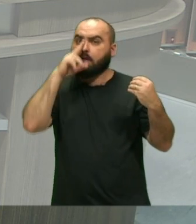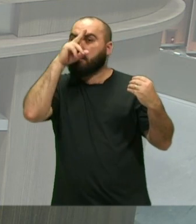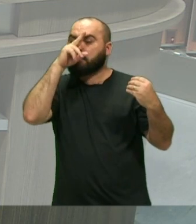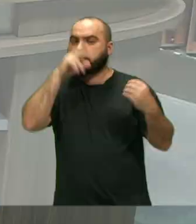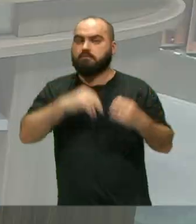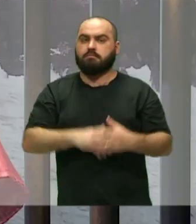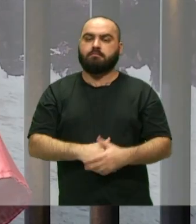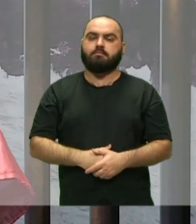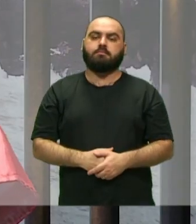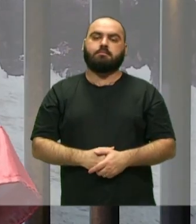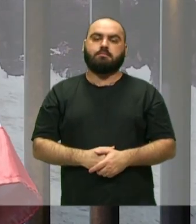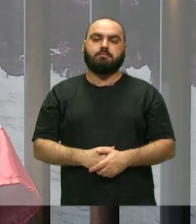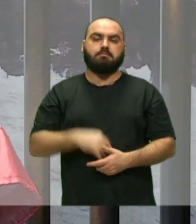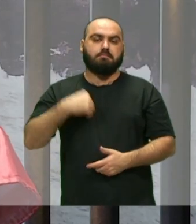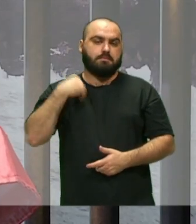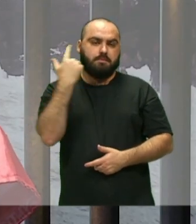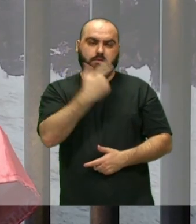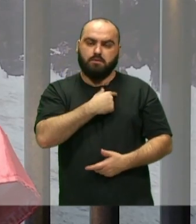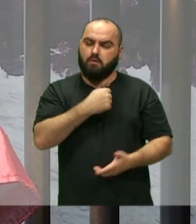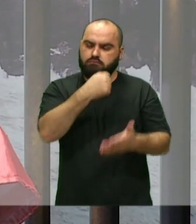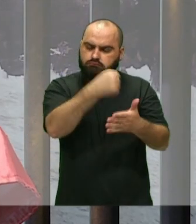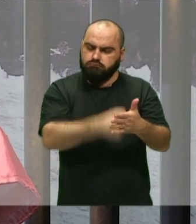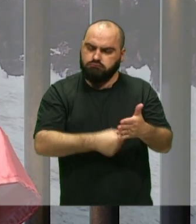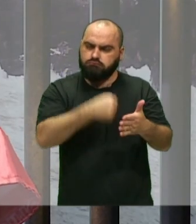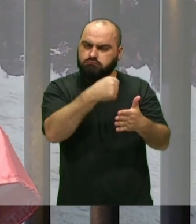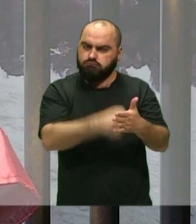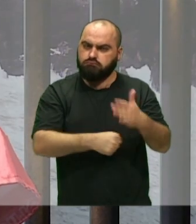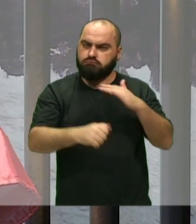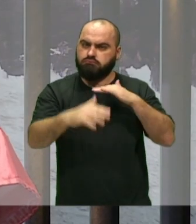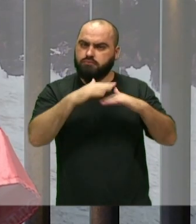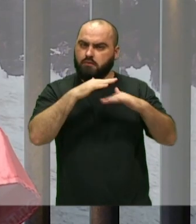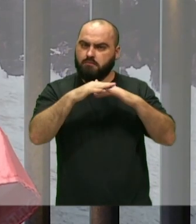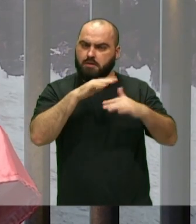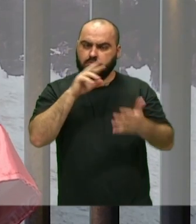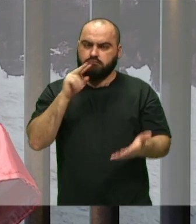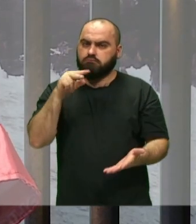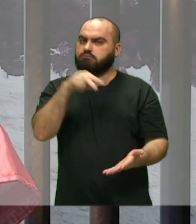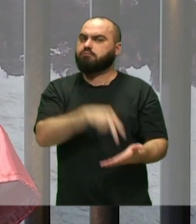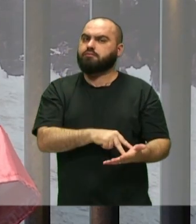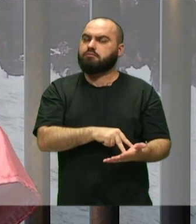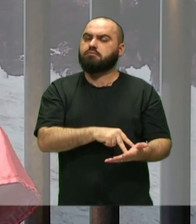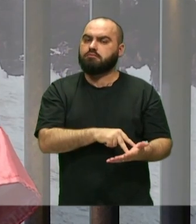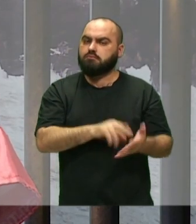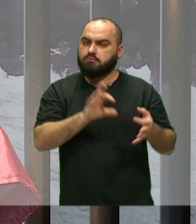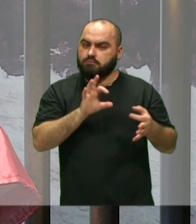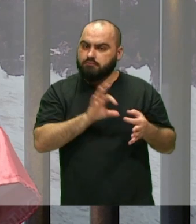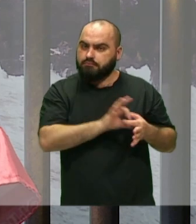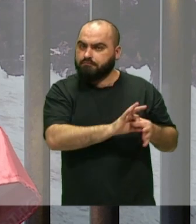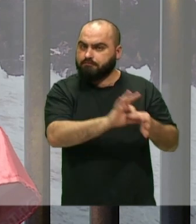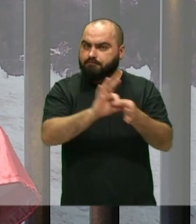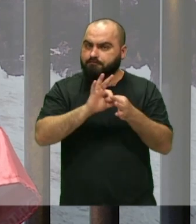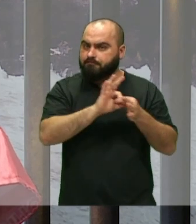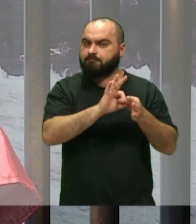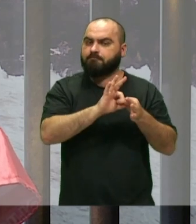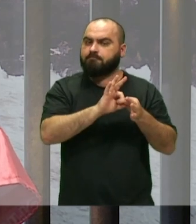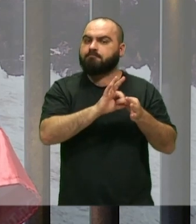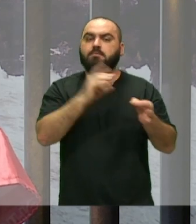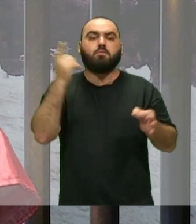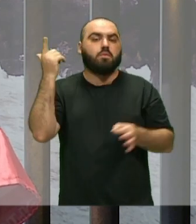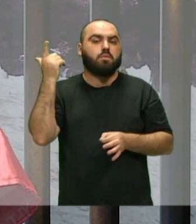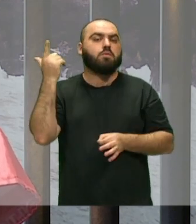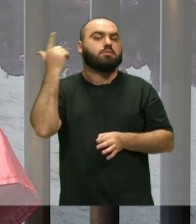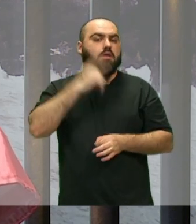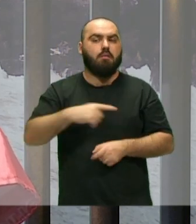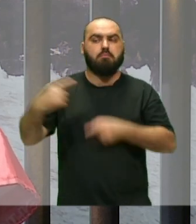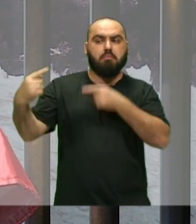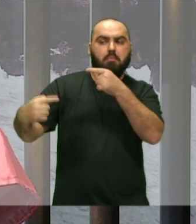Devido a nossa luta Constante Né? Os movimentos Se colocando Se unindo A gente tem conseguido